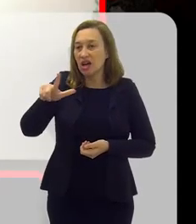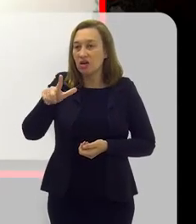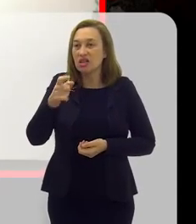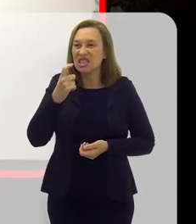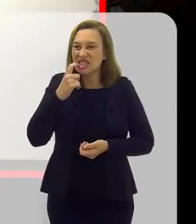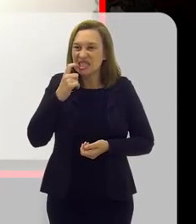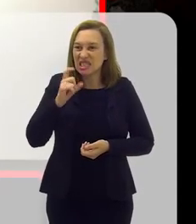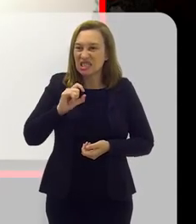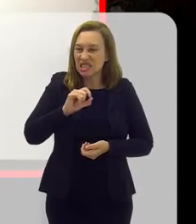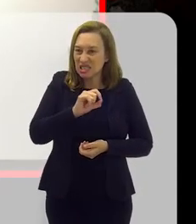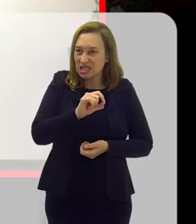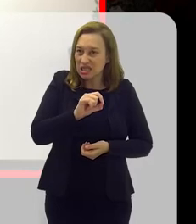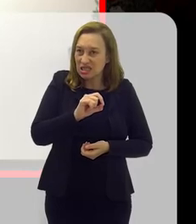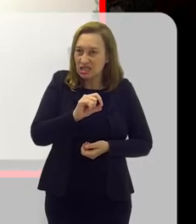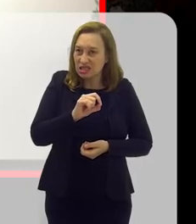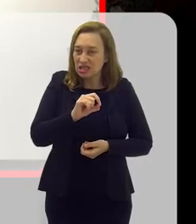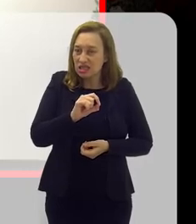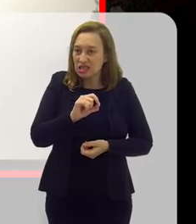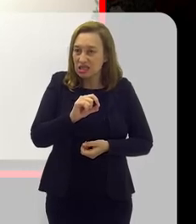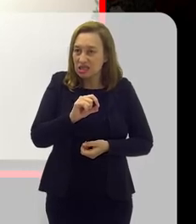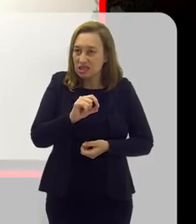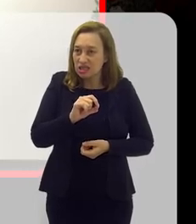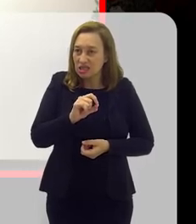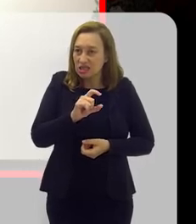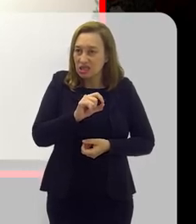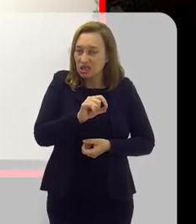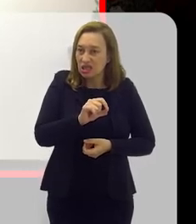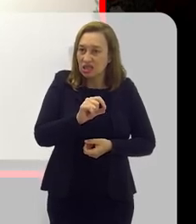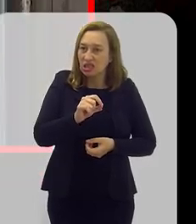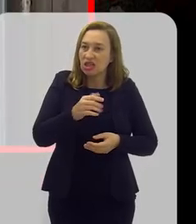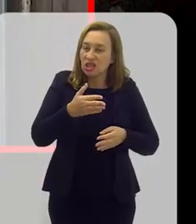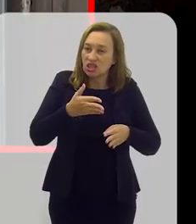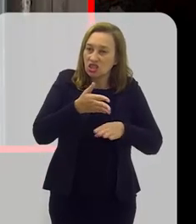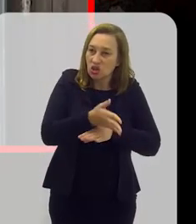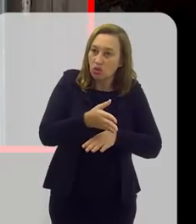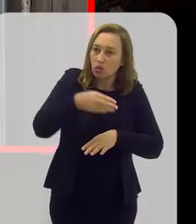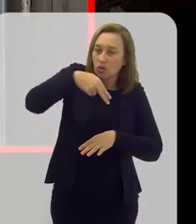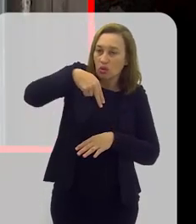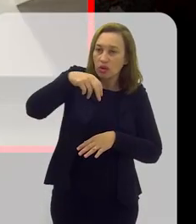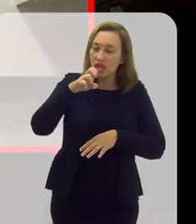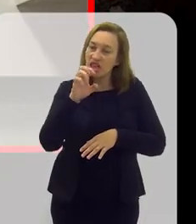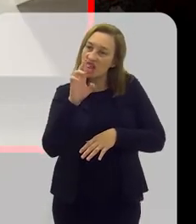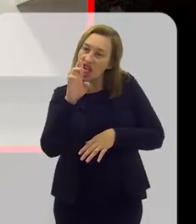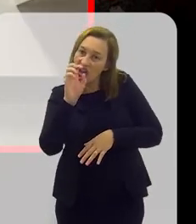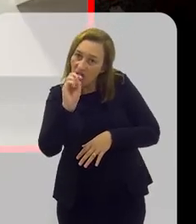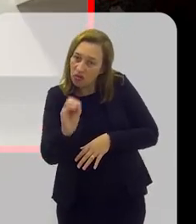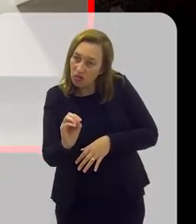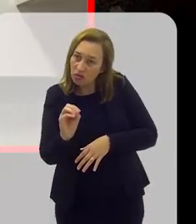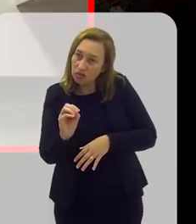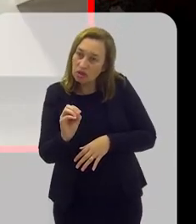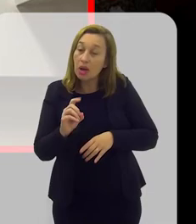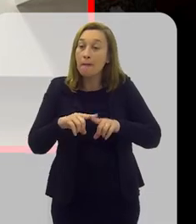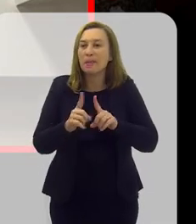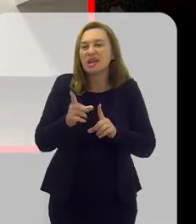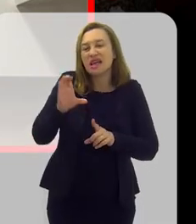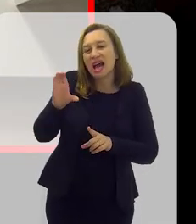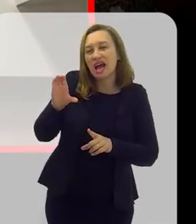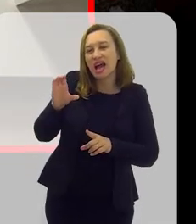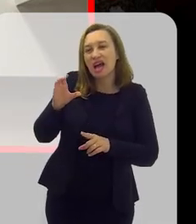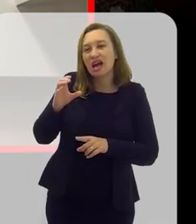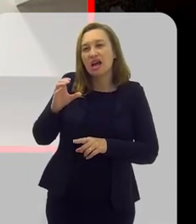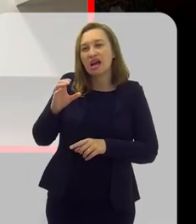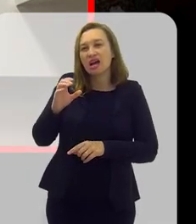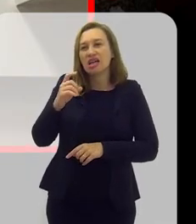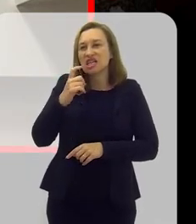é quando a cárie já foi tão lá no fundo que ela chegou no nervo do nosso dente, assim, lá dentro mesmo. Mas a